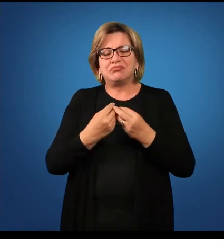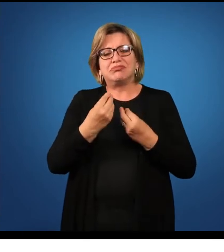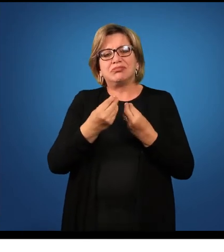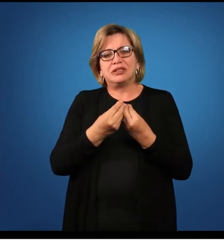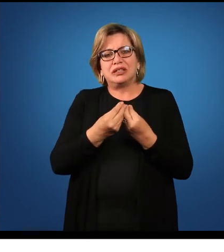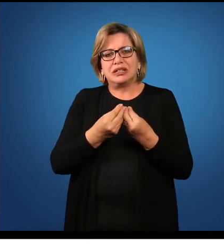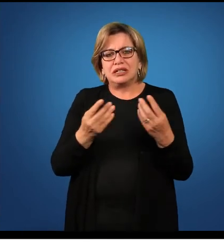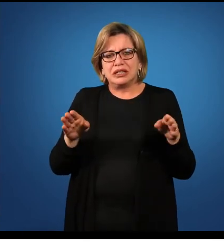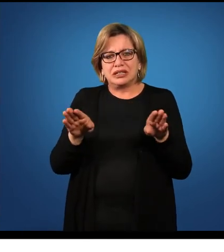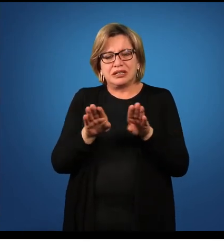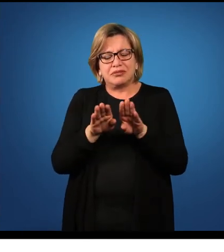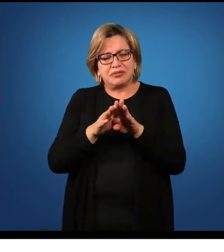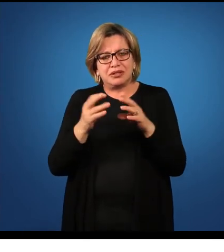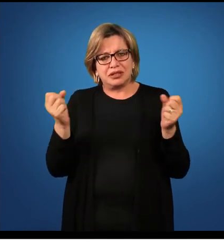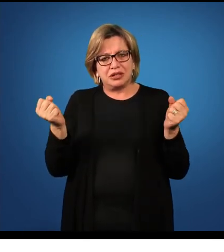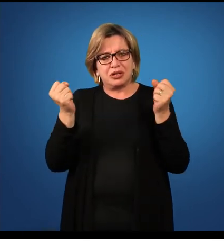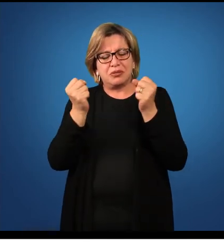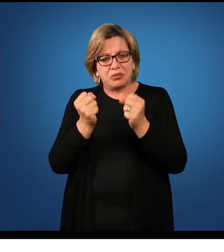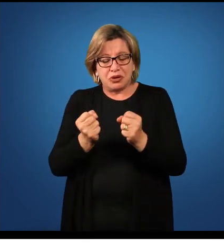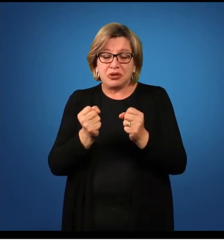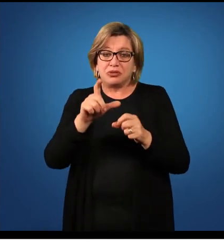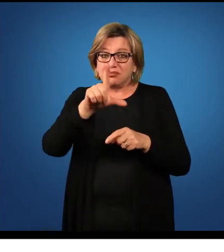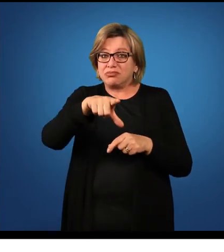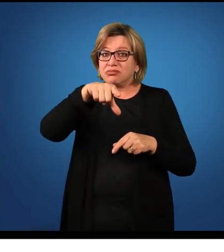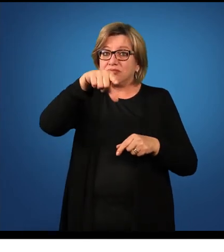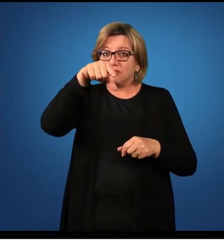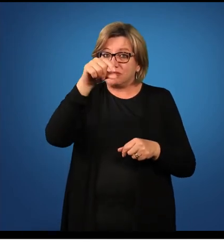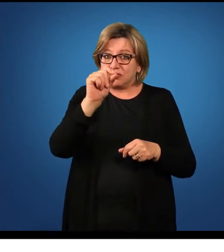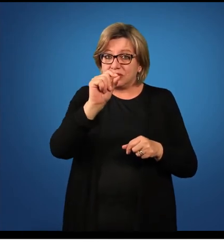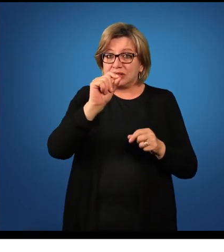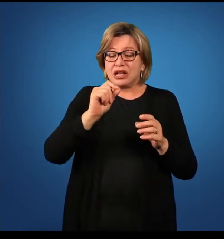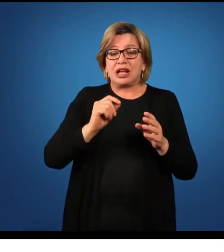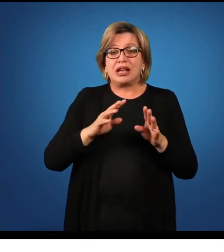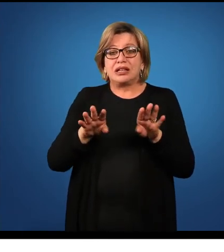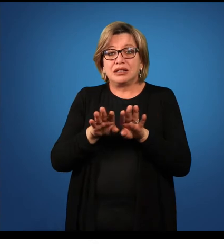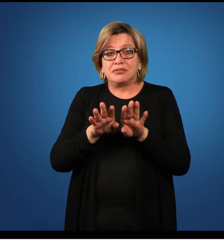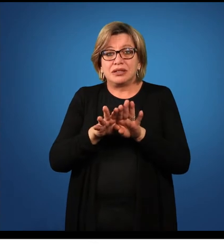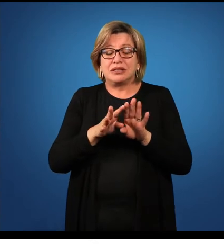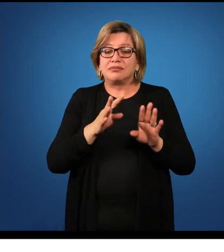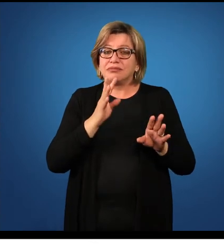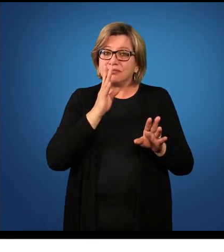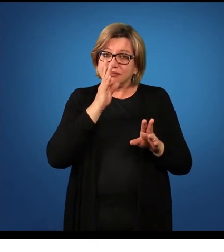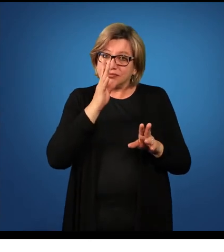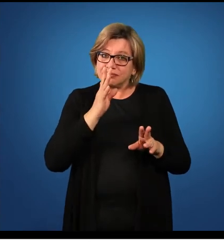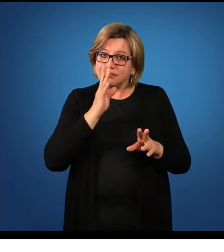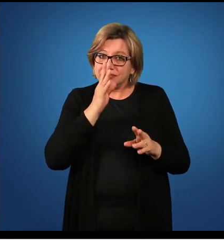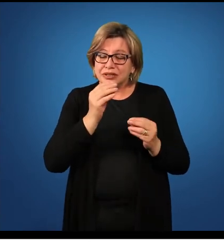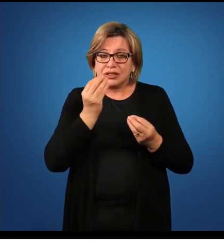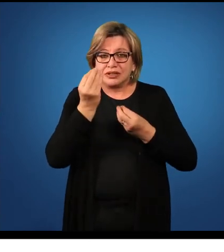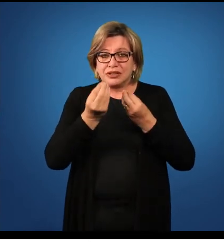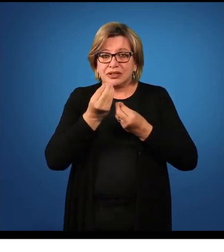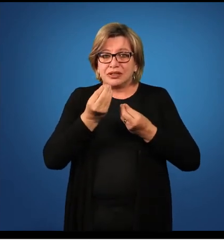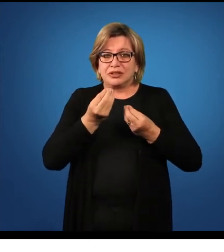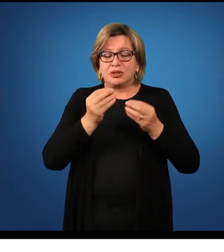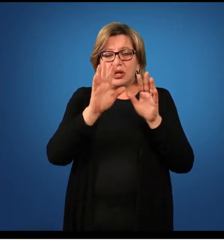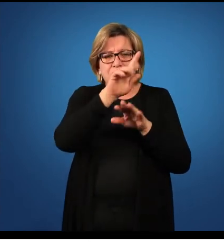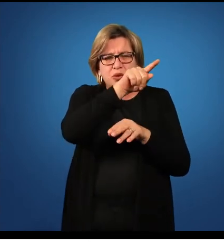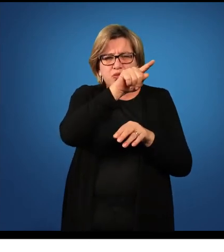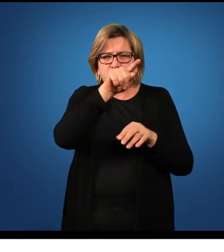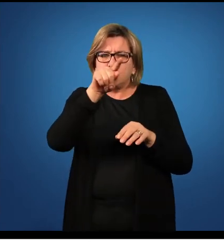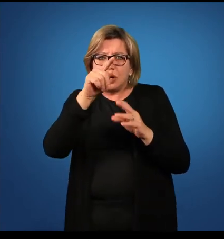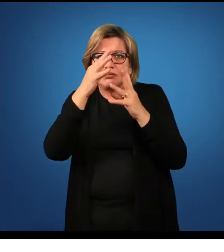e eu posso ainda, tenho a opção de usar o caso acusativo, então, aqui seria tudo igual,